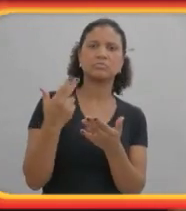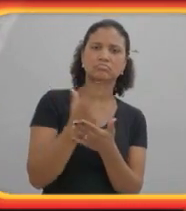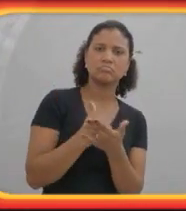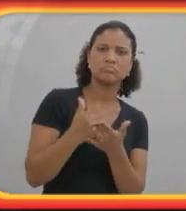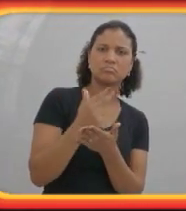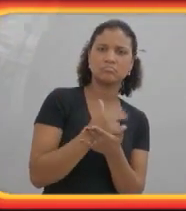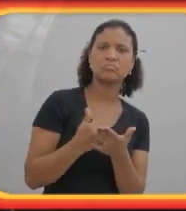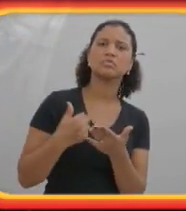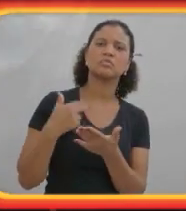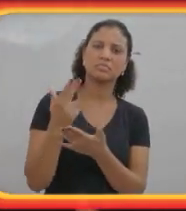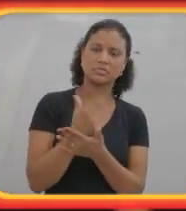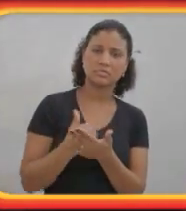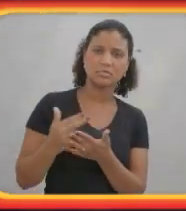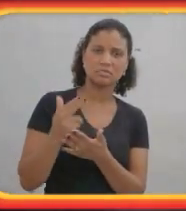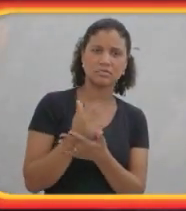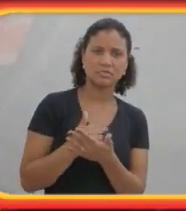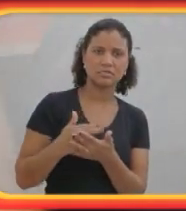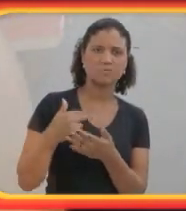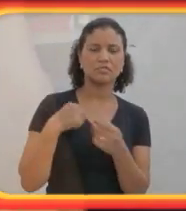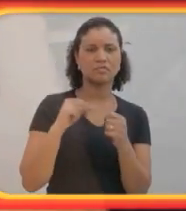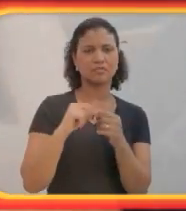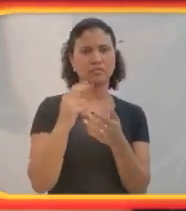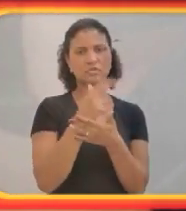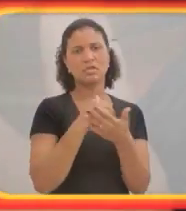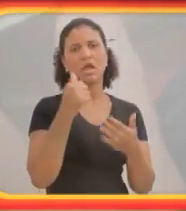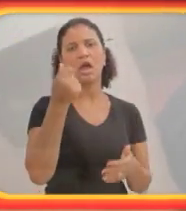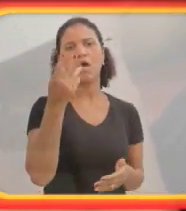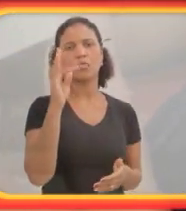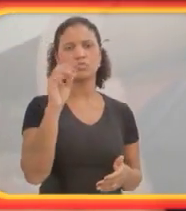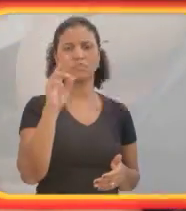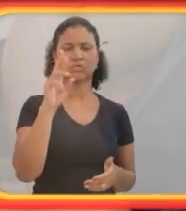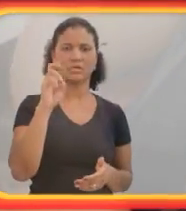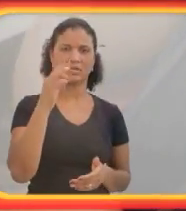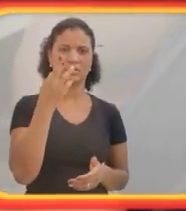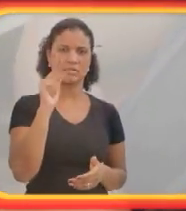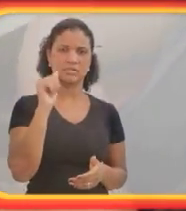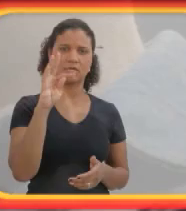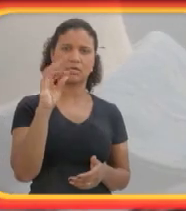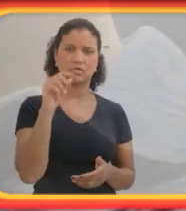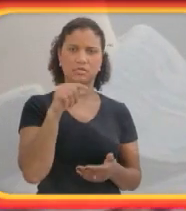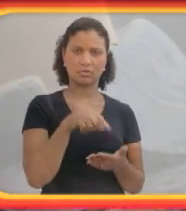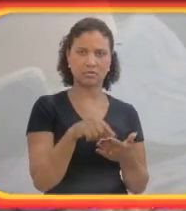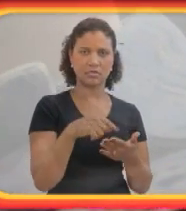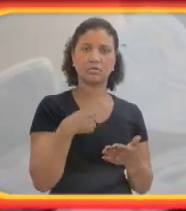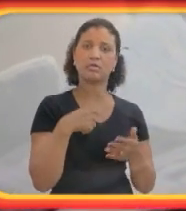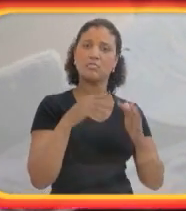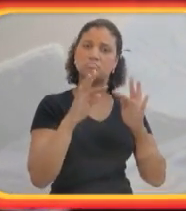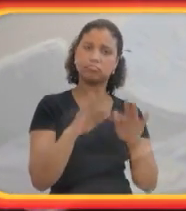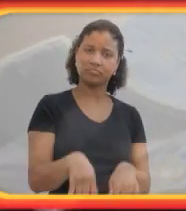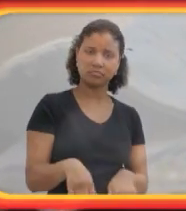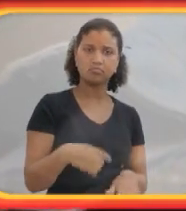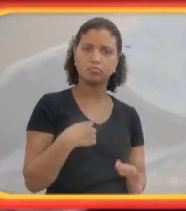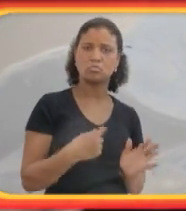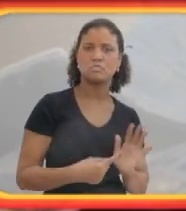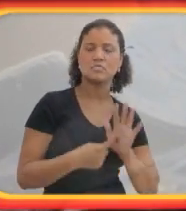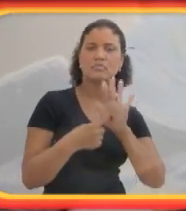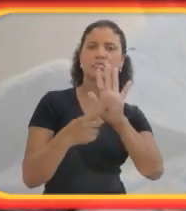a tarefa dada pela professora era que eu me desenhasse,